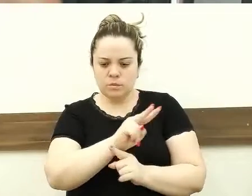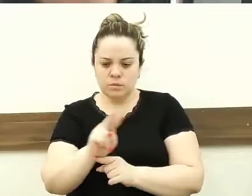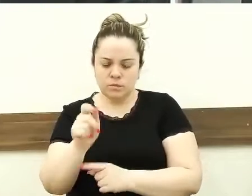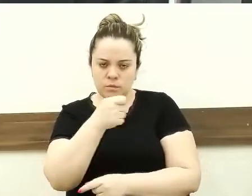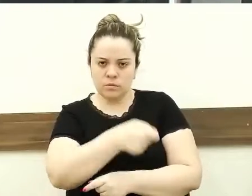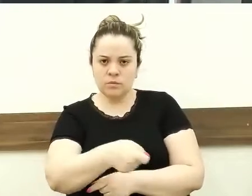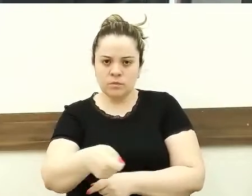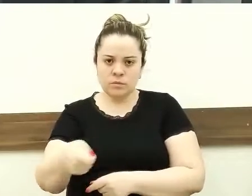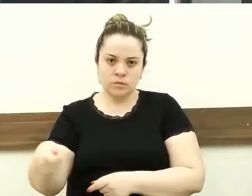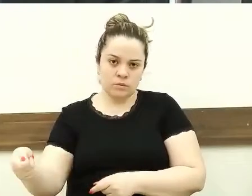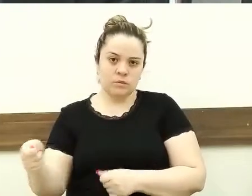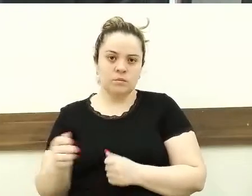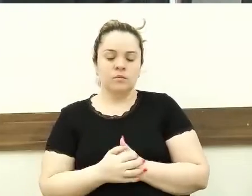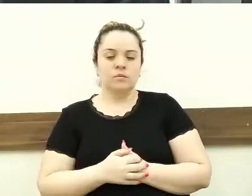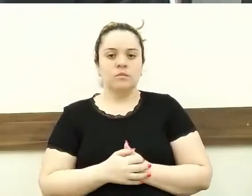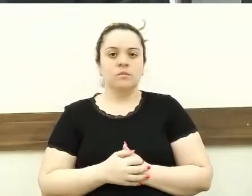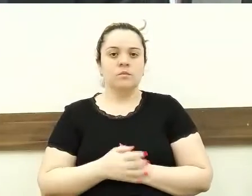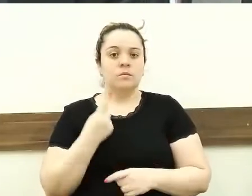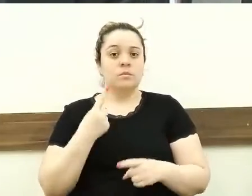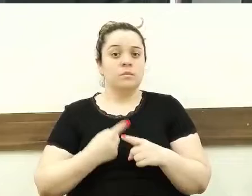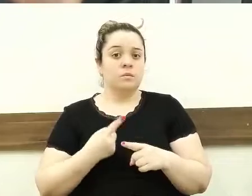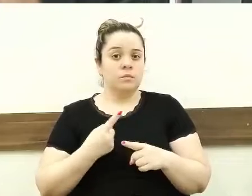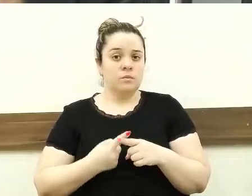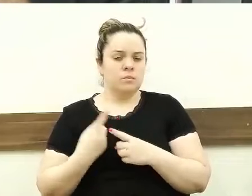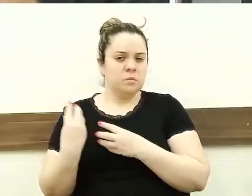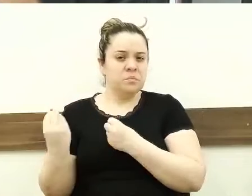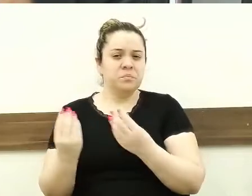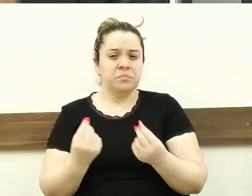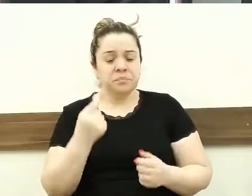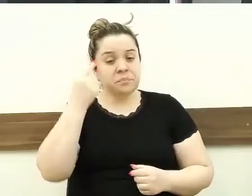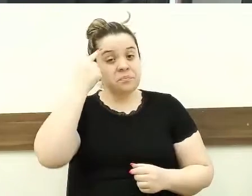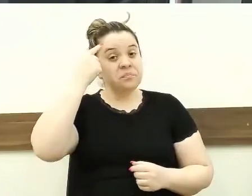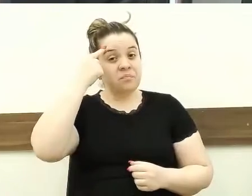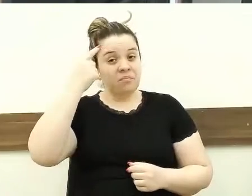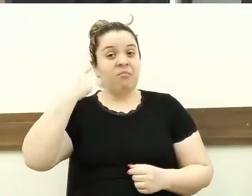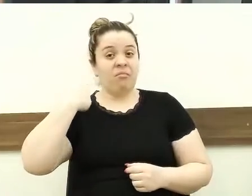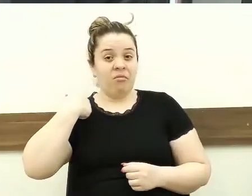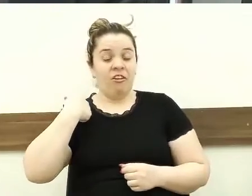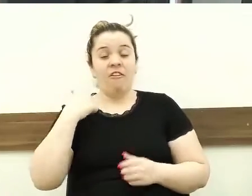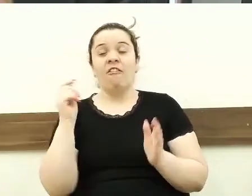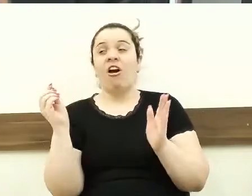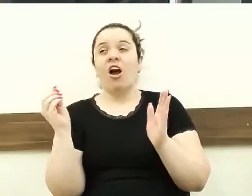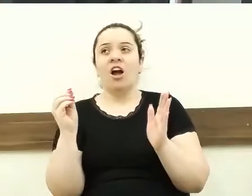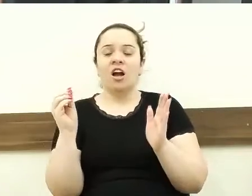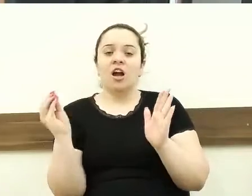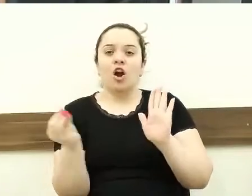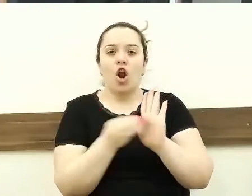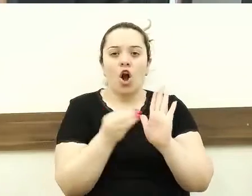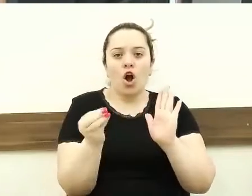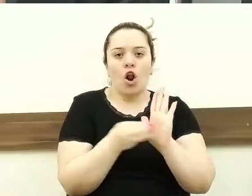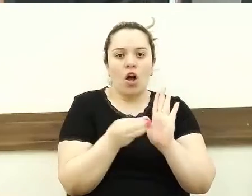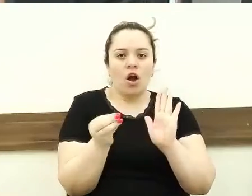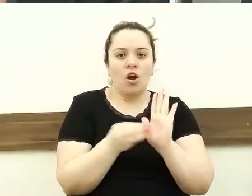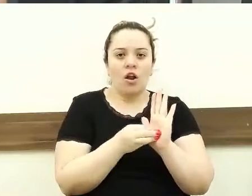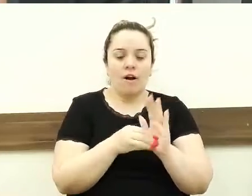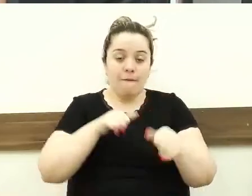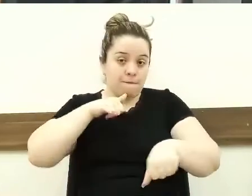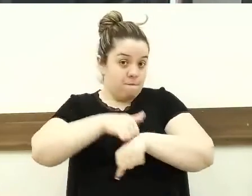na ideia do ponto eletrônico vai estar sobrando horas até para fazer o